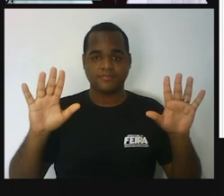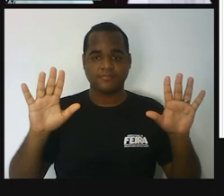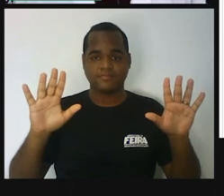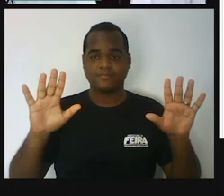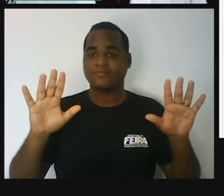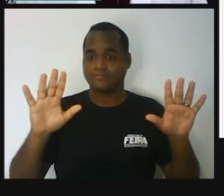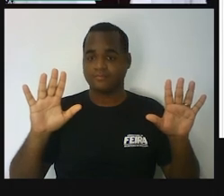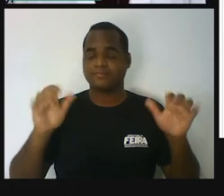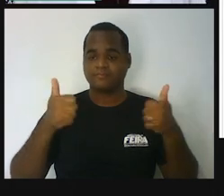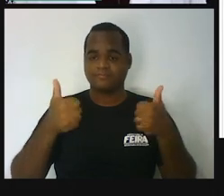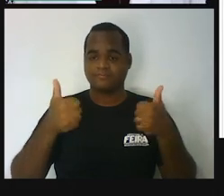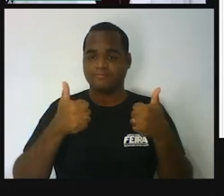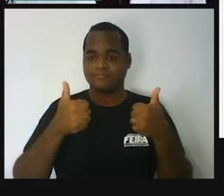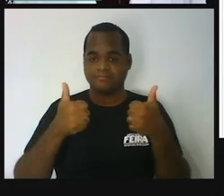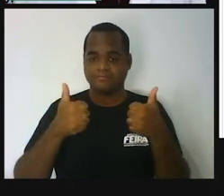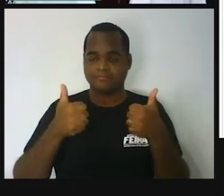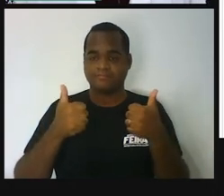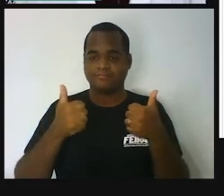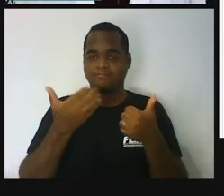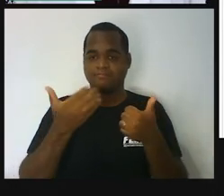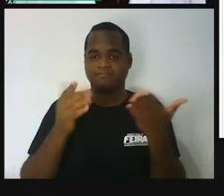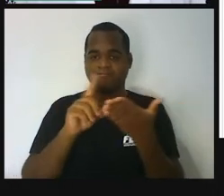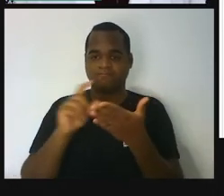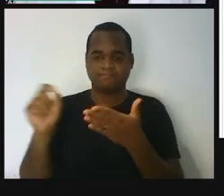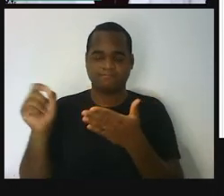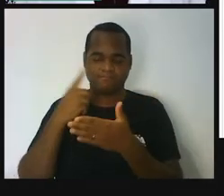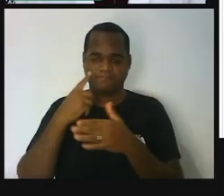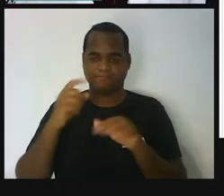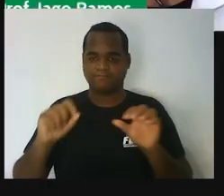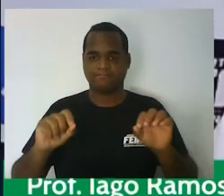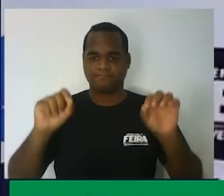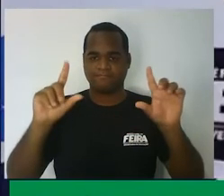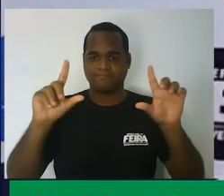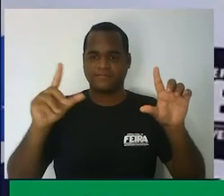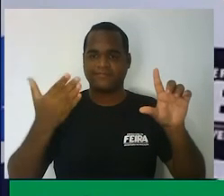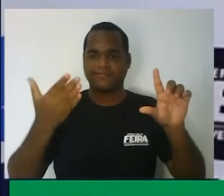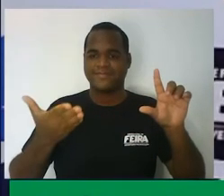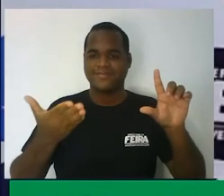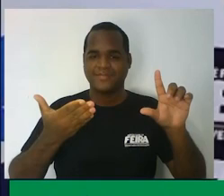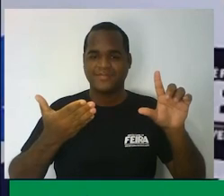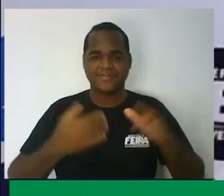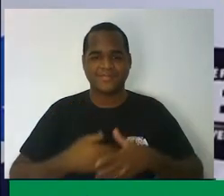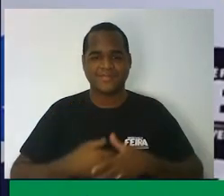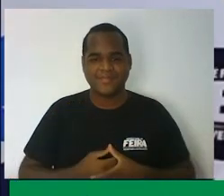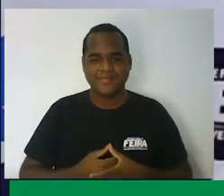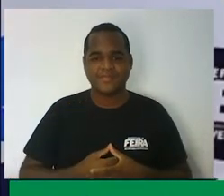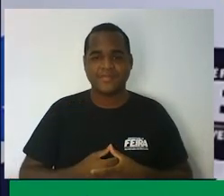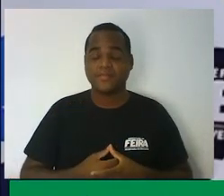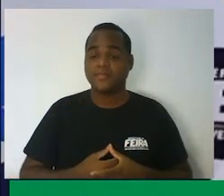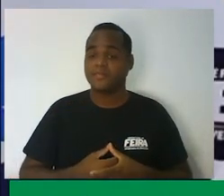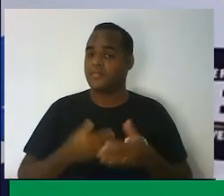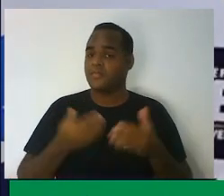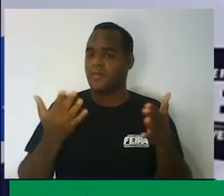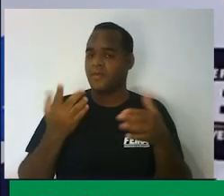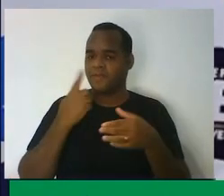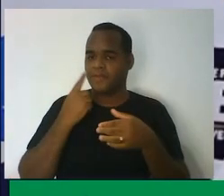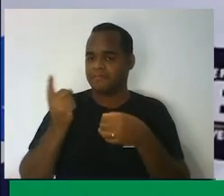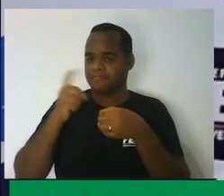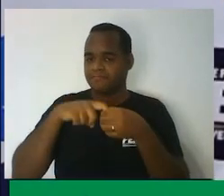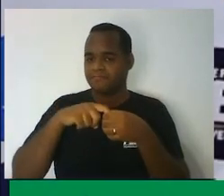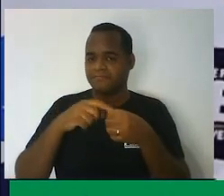Bom, então, saindo dessa tela, vamos voltar lá